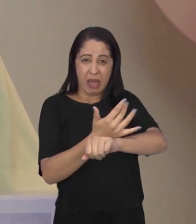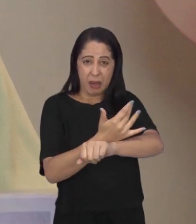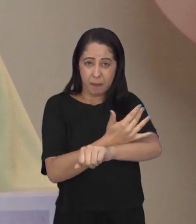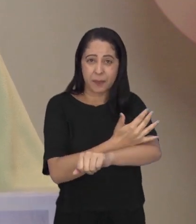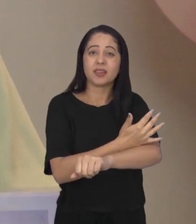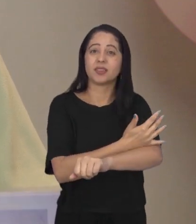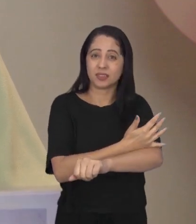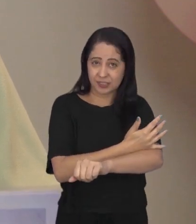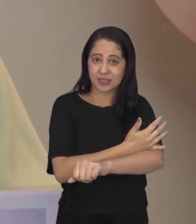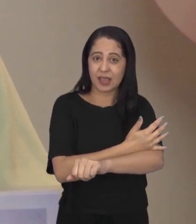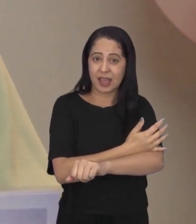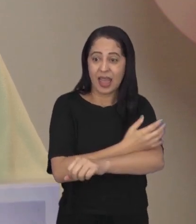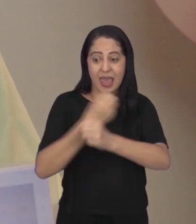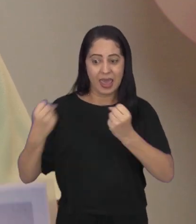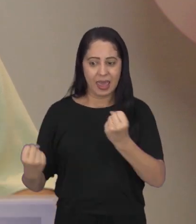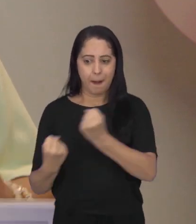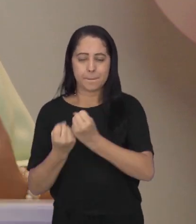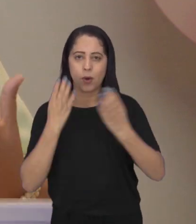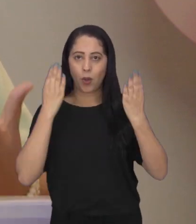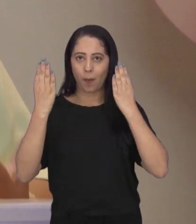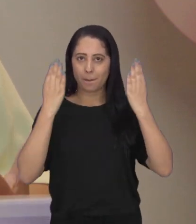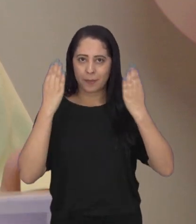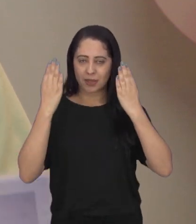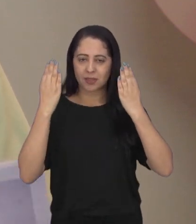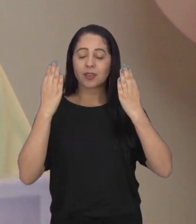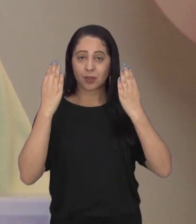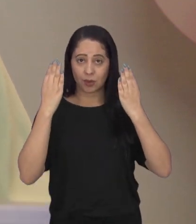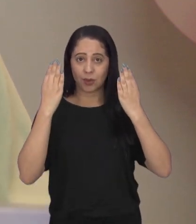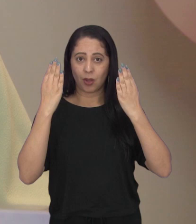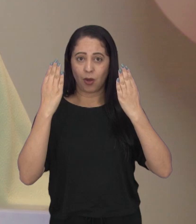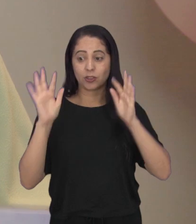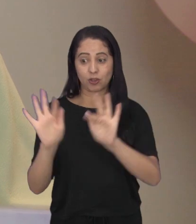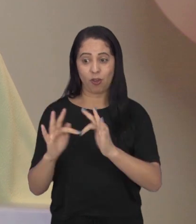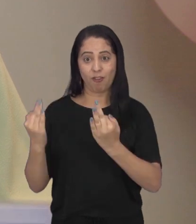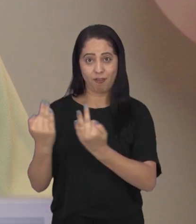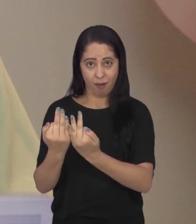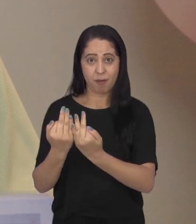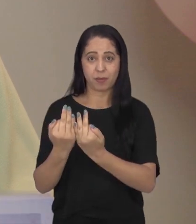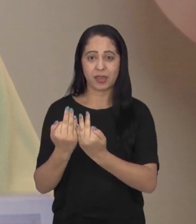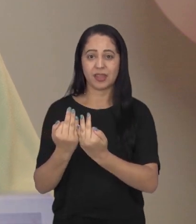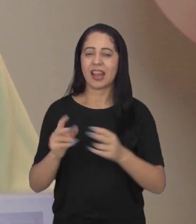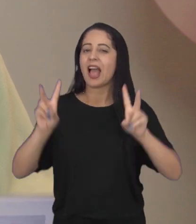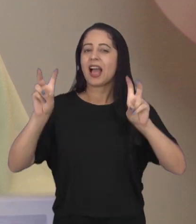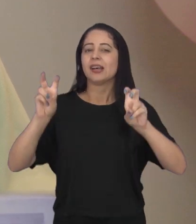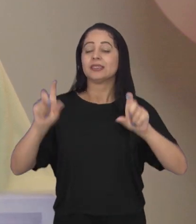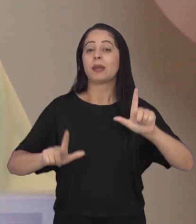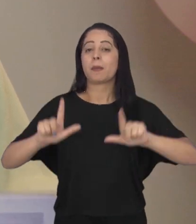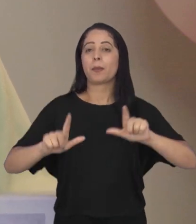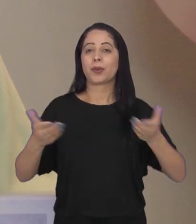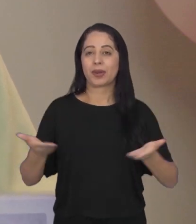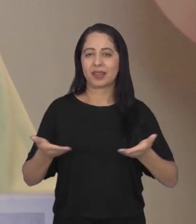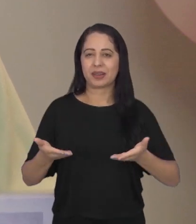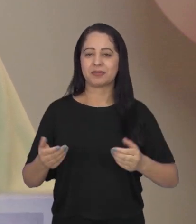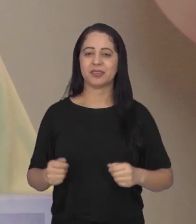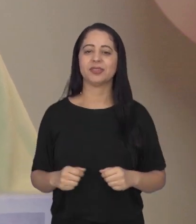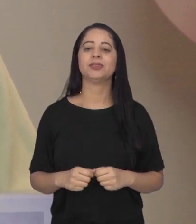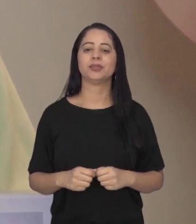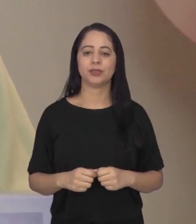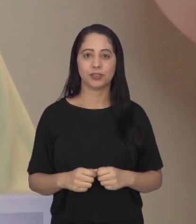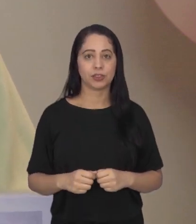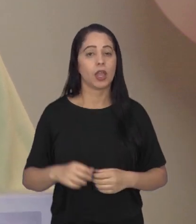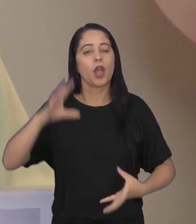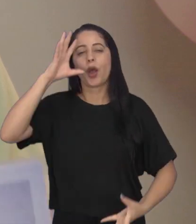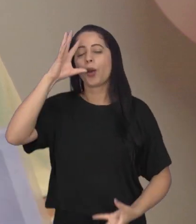emocionais durante uma internação e o apoio psicológico para pacientes e familiares é tema do De Bem Com